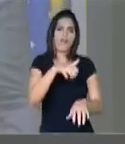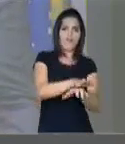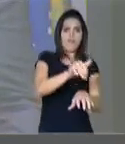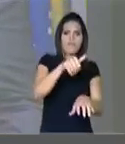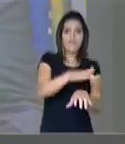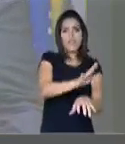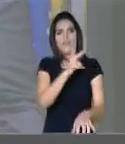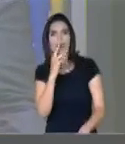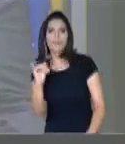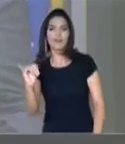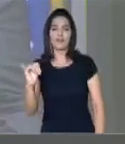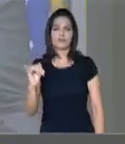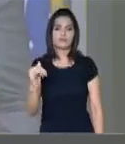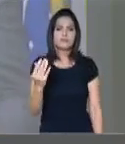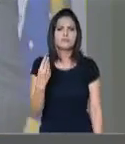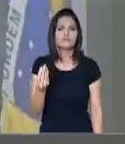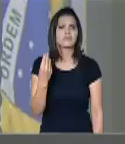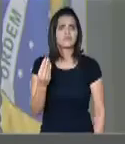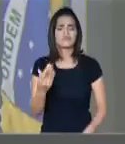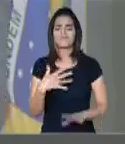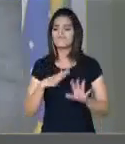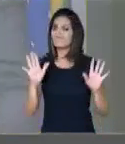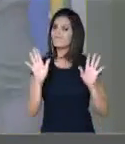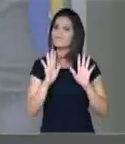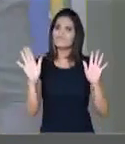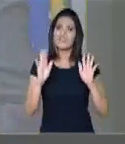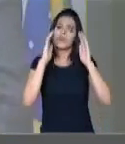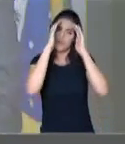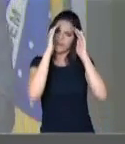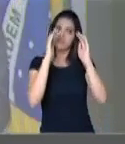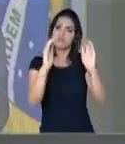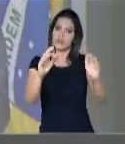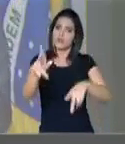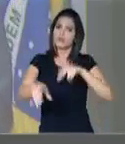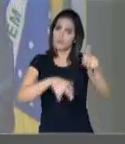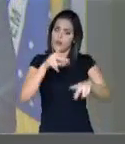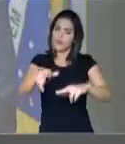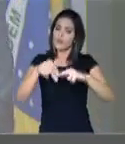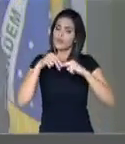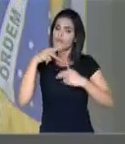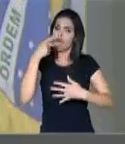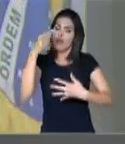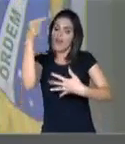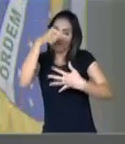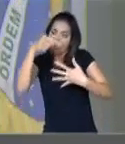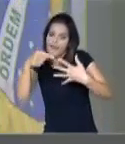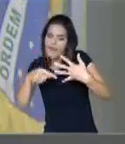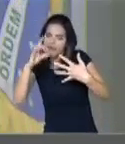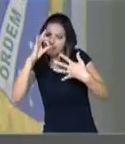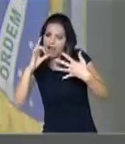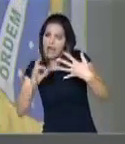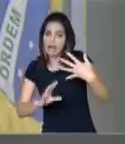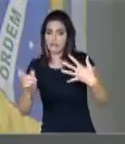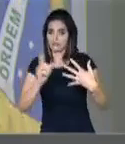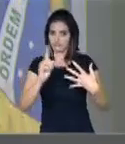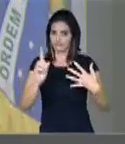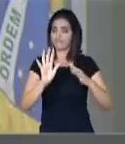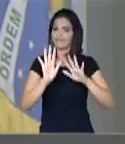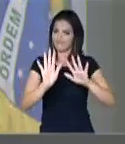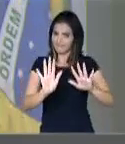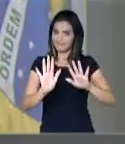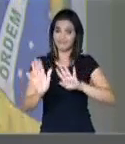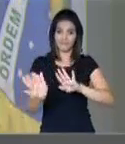me cabe falar aqui desta tribuna, em respeito que eu tenho a nação brasileira. Sr. Presidente, A imprensa